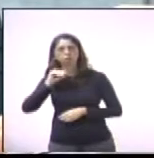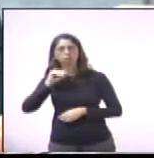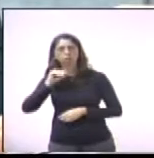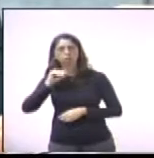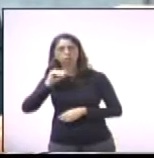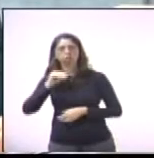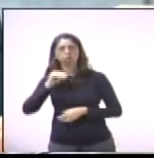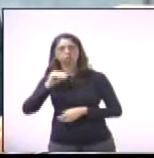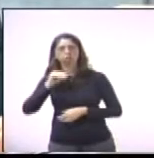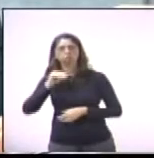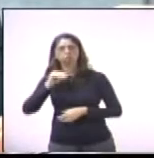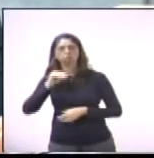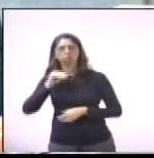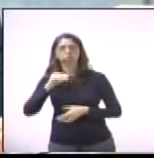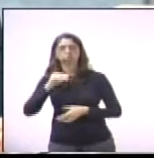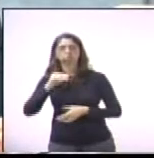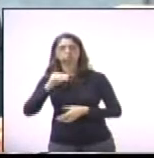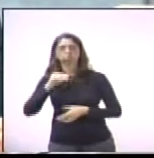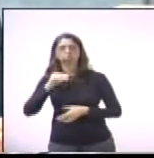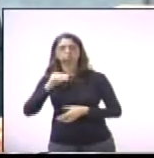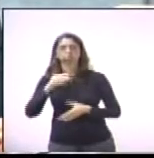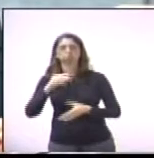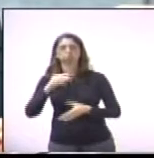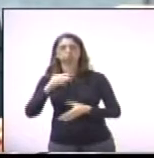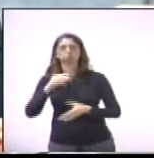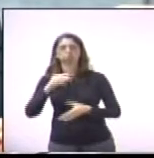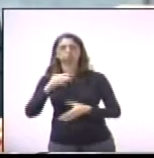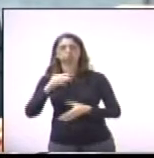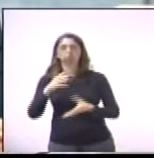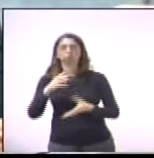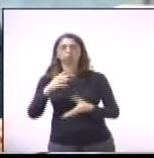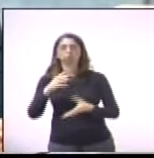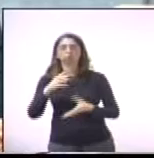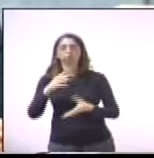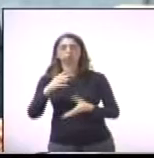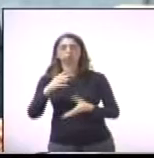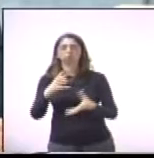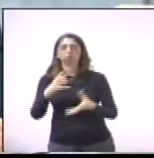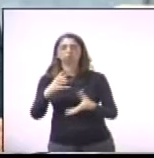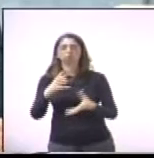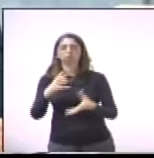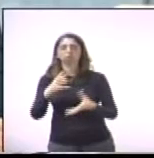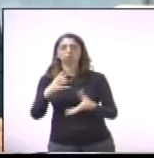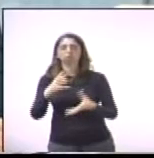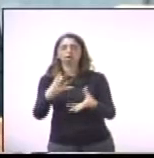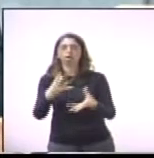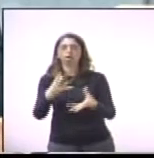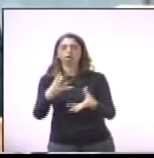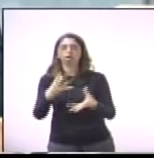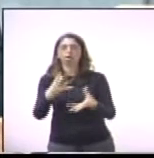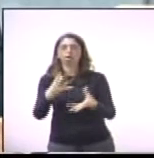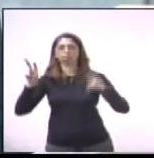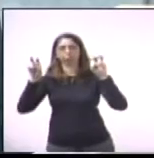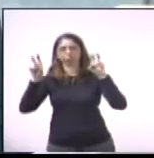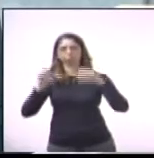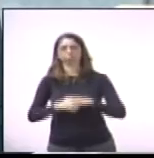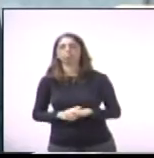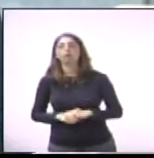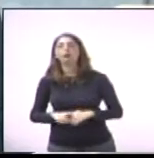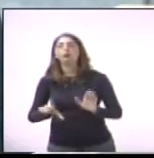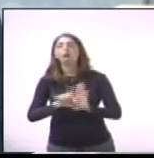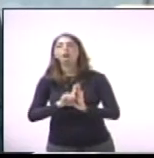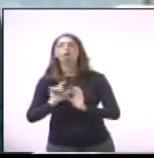das pessoas que precisam de emprego. A lei do pancadão, nós precisamos começar a valer no município,